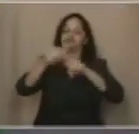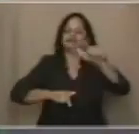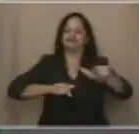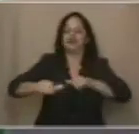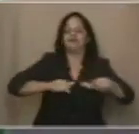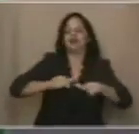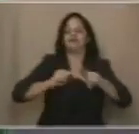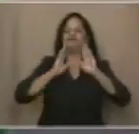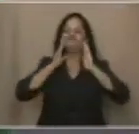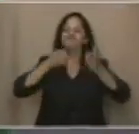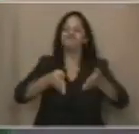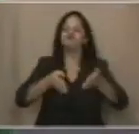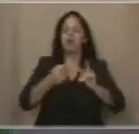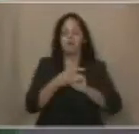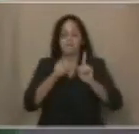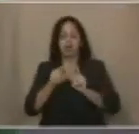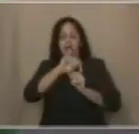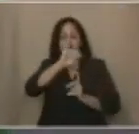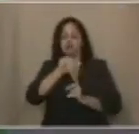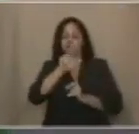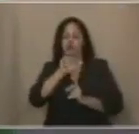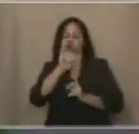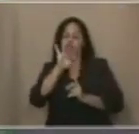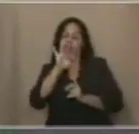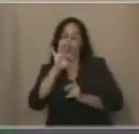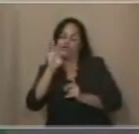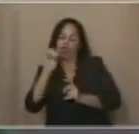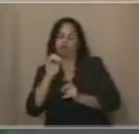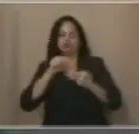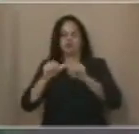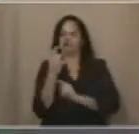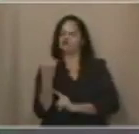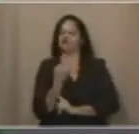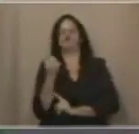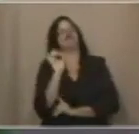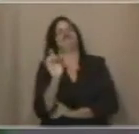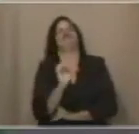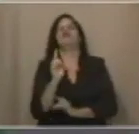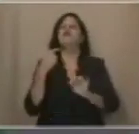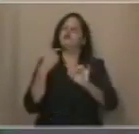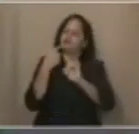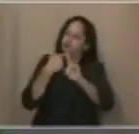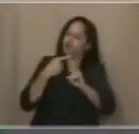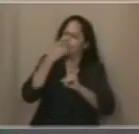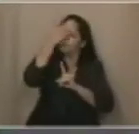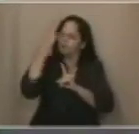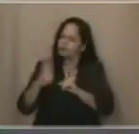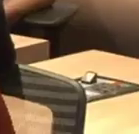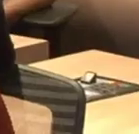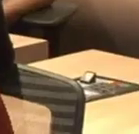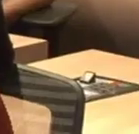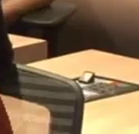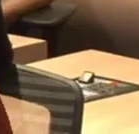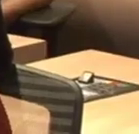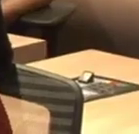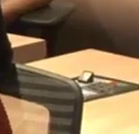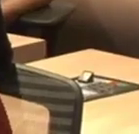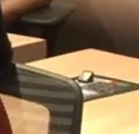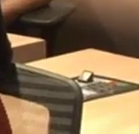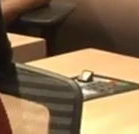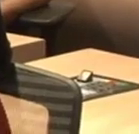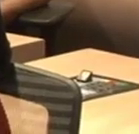Mas a Julieta não opera só. A gente consegue fazer o que faz porque temos mais gente sonhando junto com a gente.